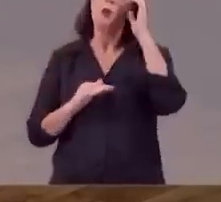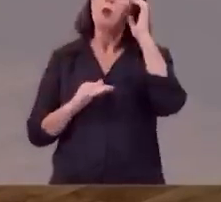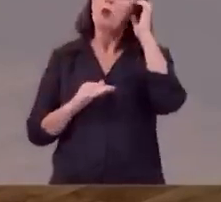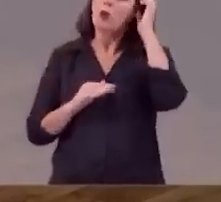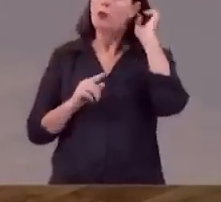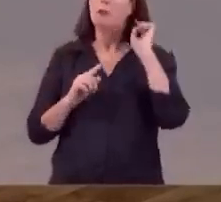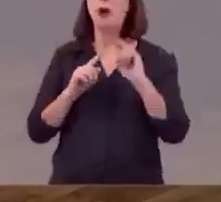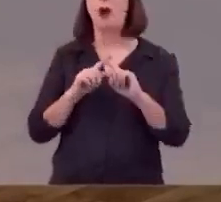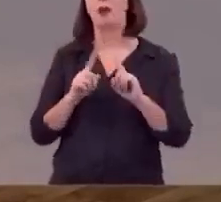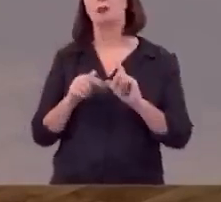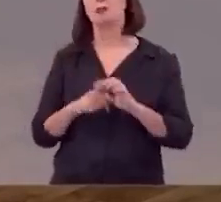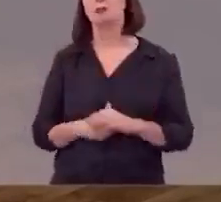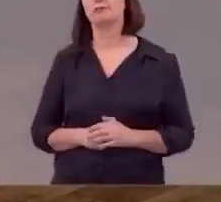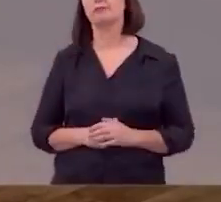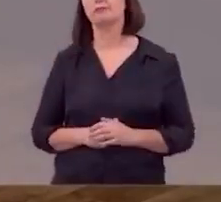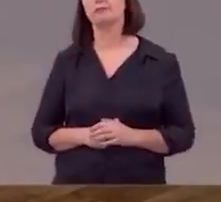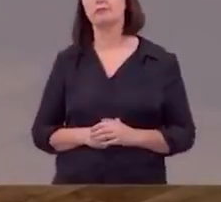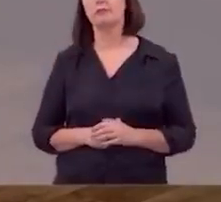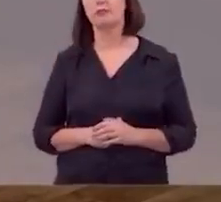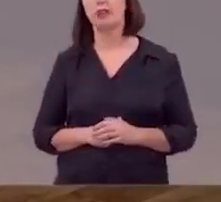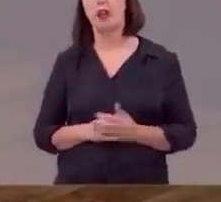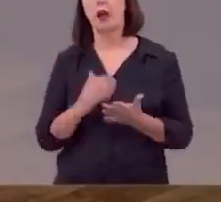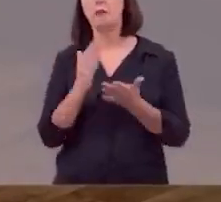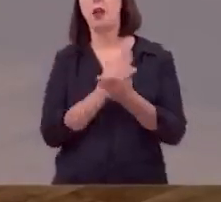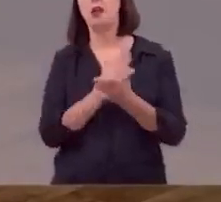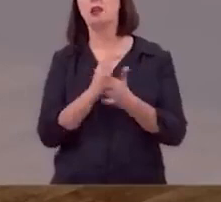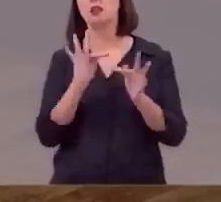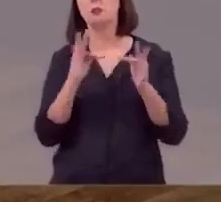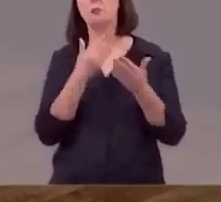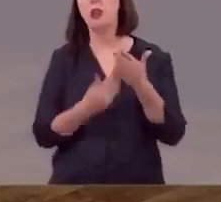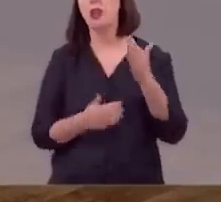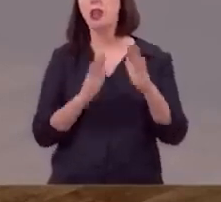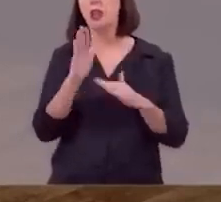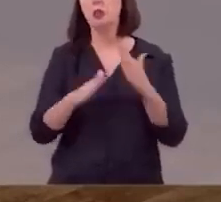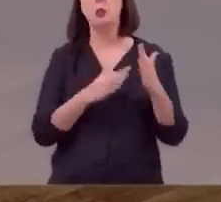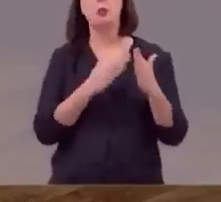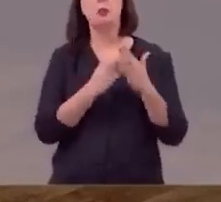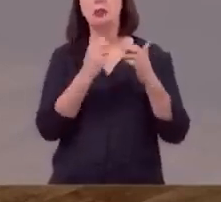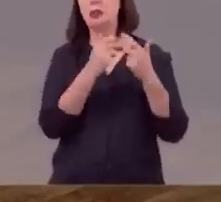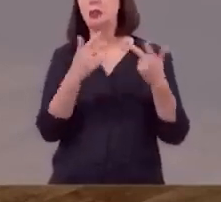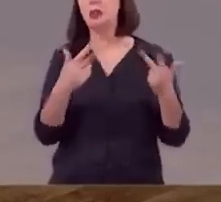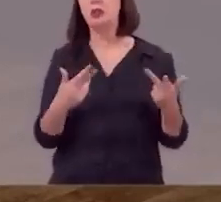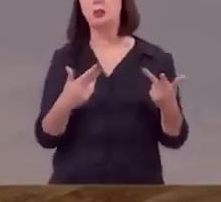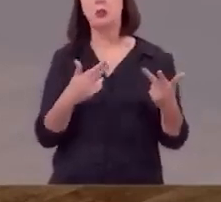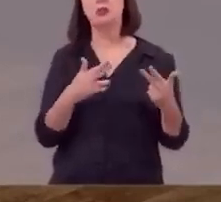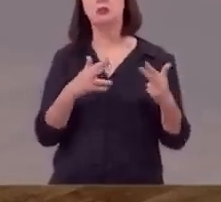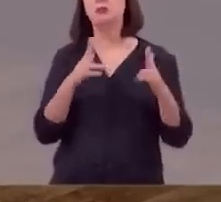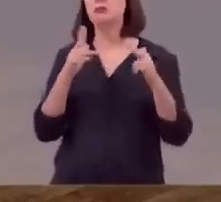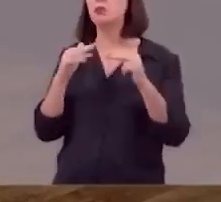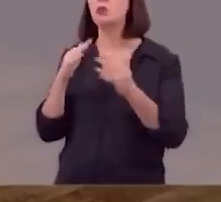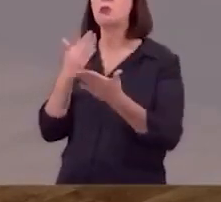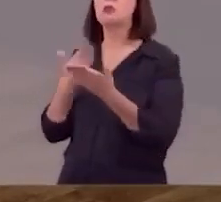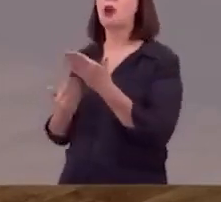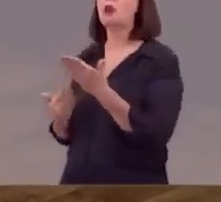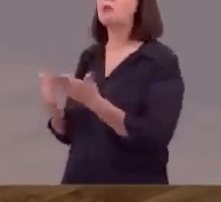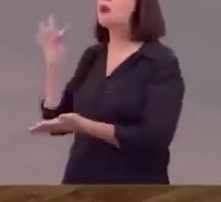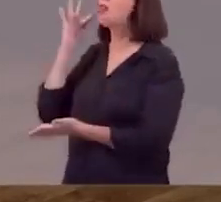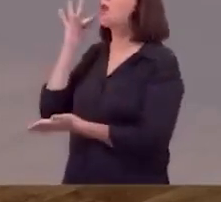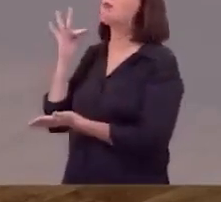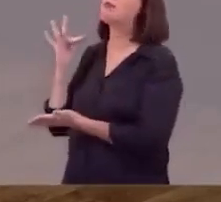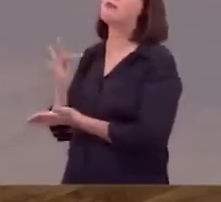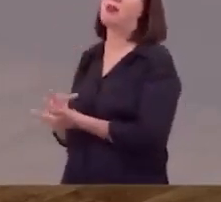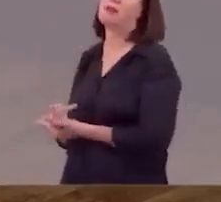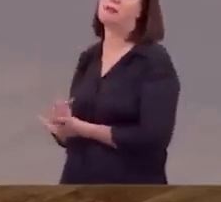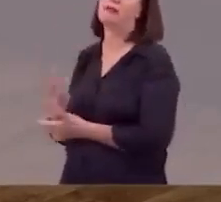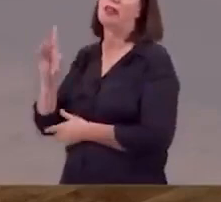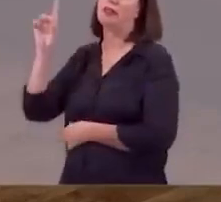porém apesar de perder tudo ele não perdeu a sua fé